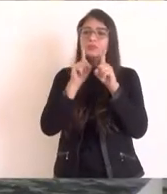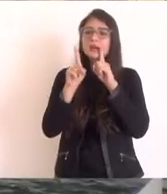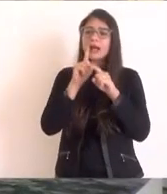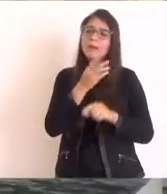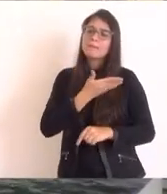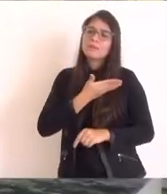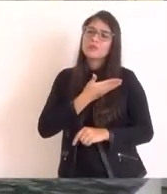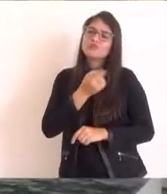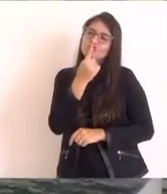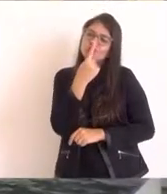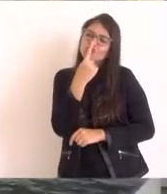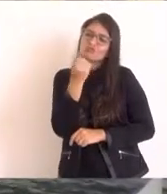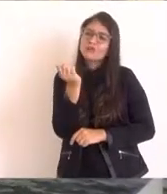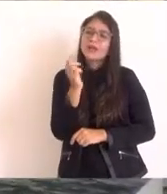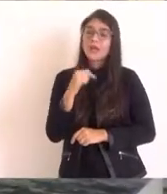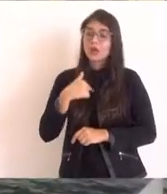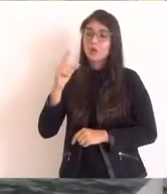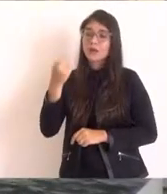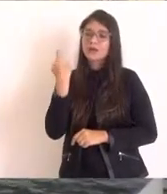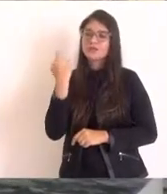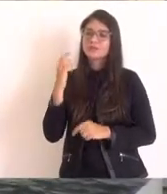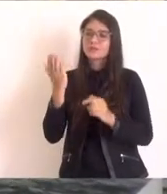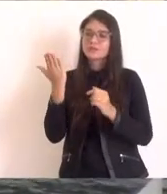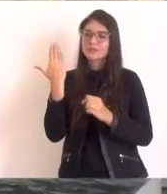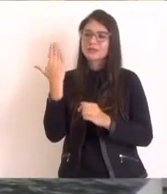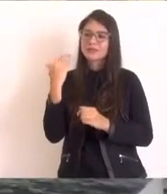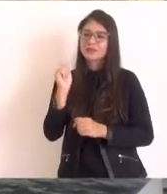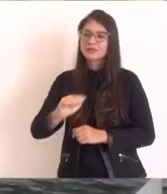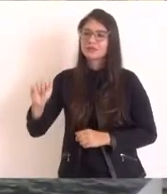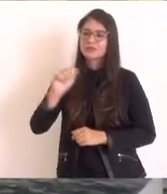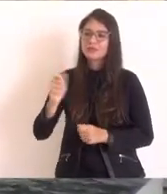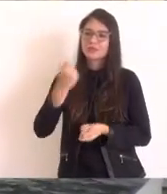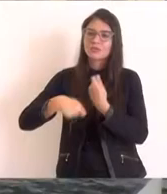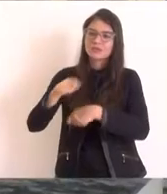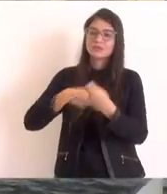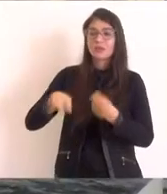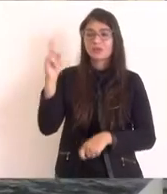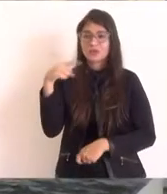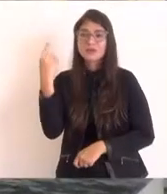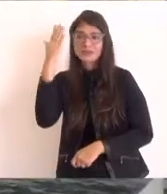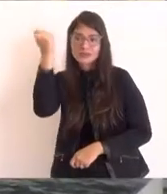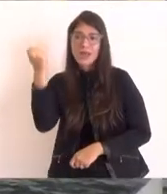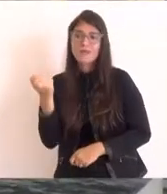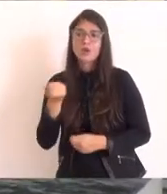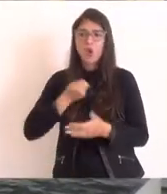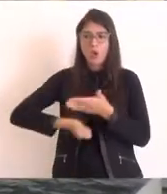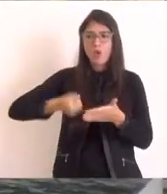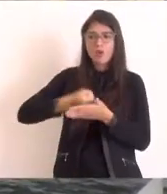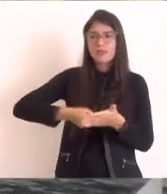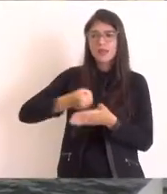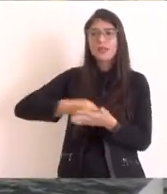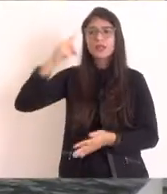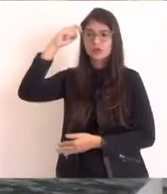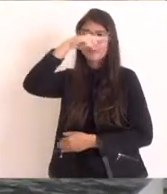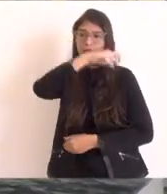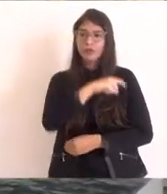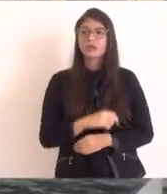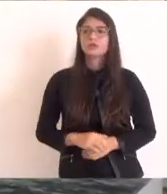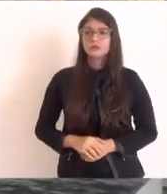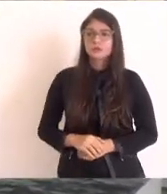ali, que eu também sou ex-presidente de Associação Comercial. E a gente sabe da luta que a gente tem e que nós